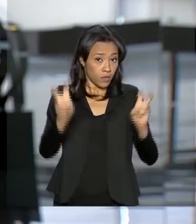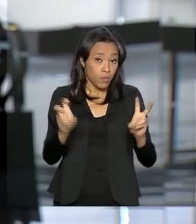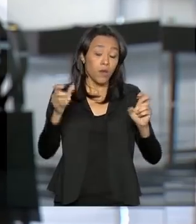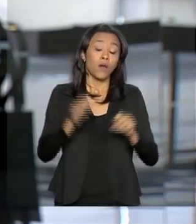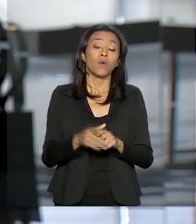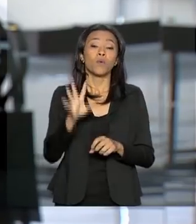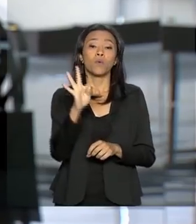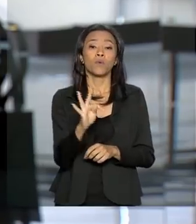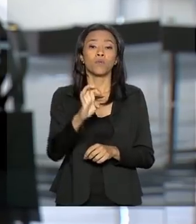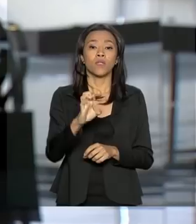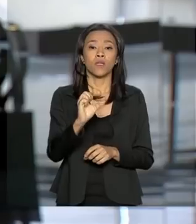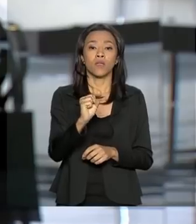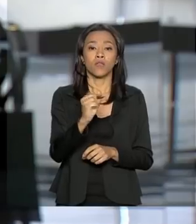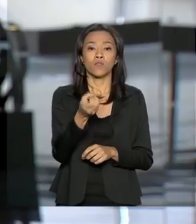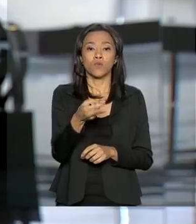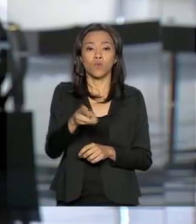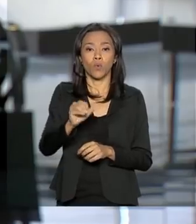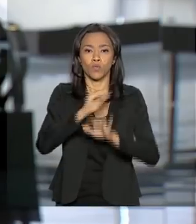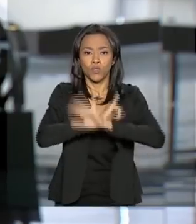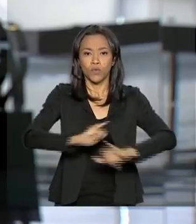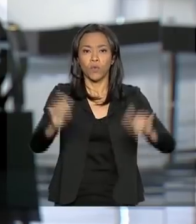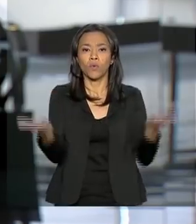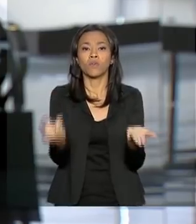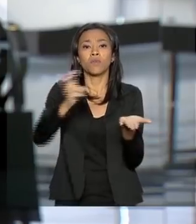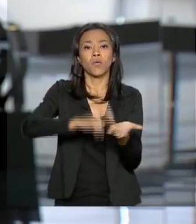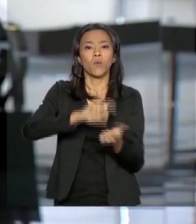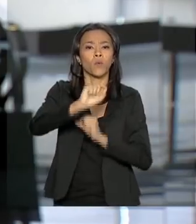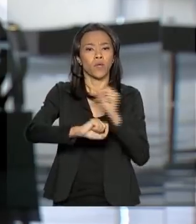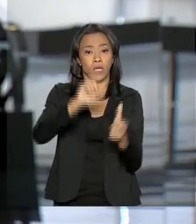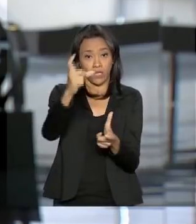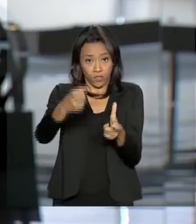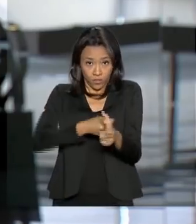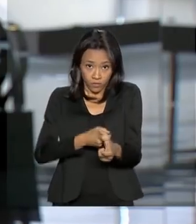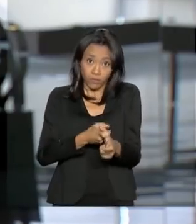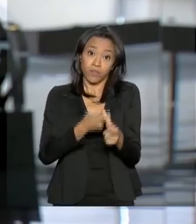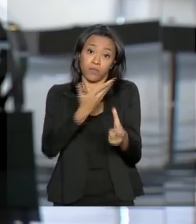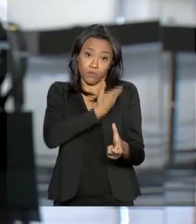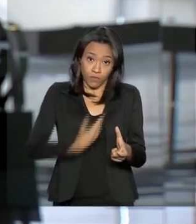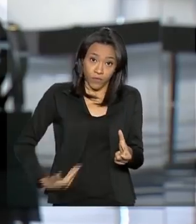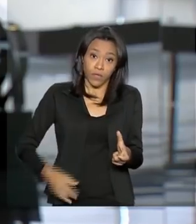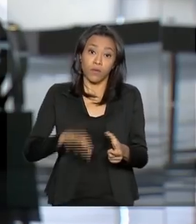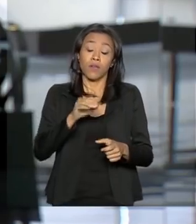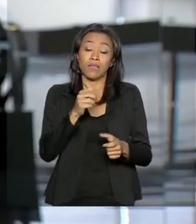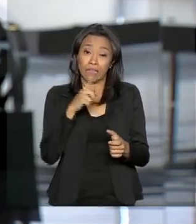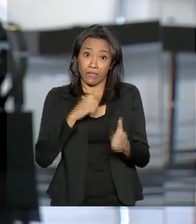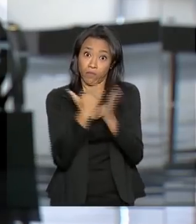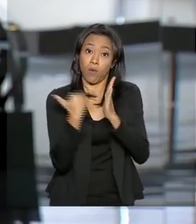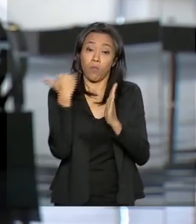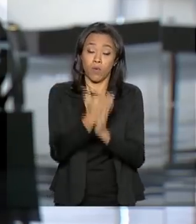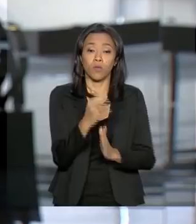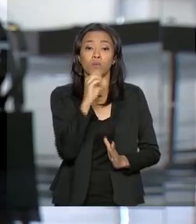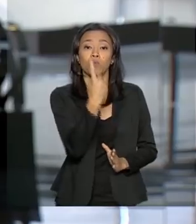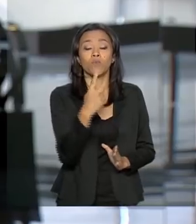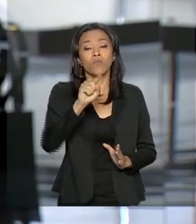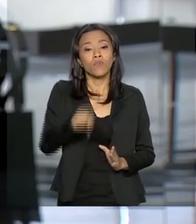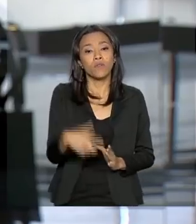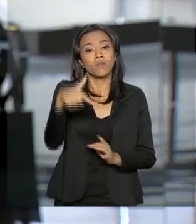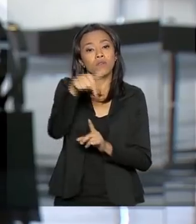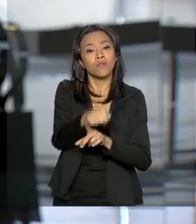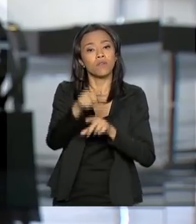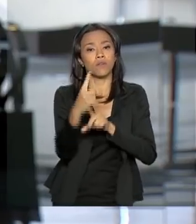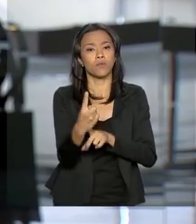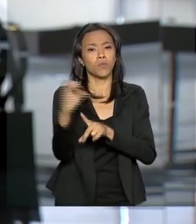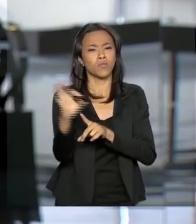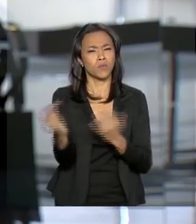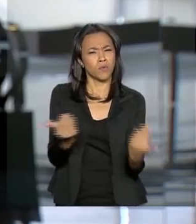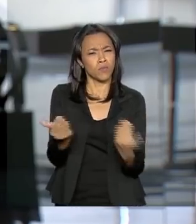manhã o resultado da dívida pública em fevereiro, que mostrou um aumento de 1,71% em relação